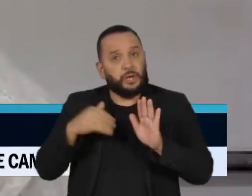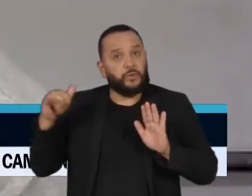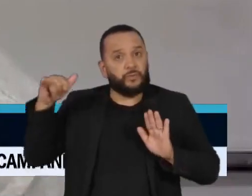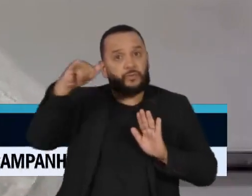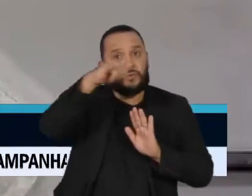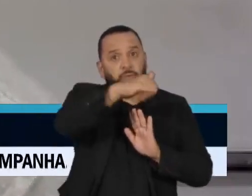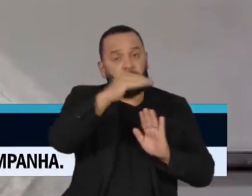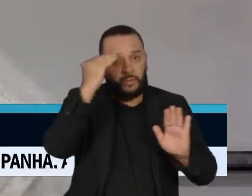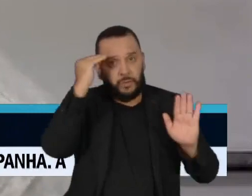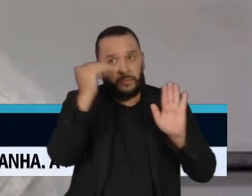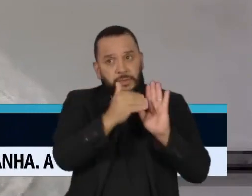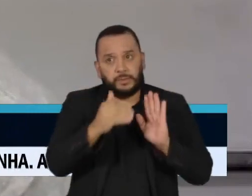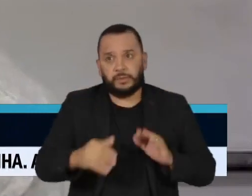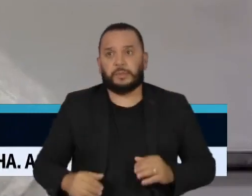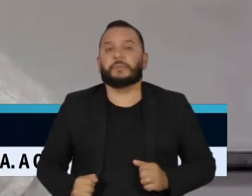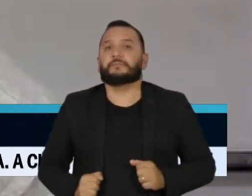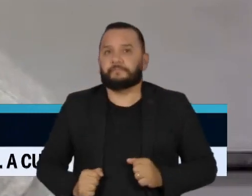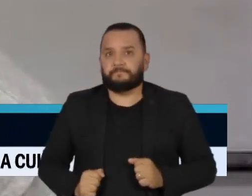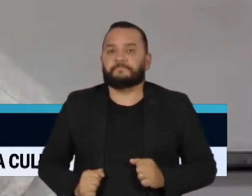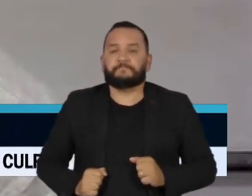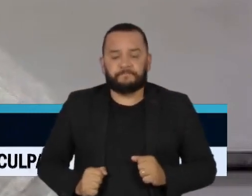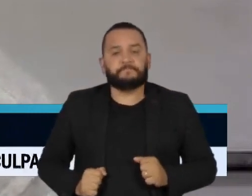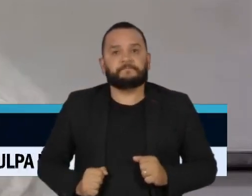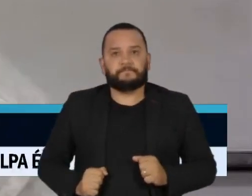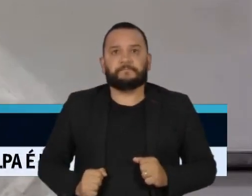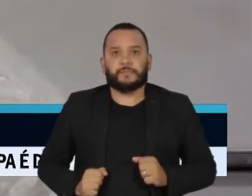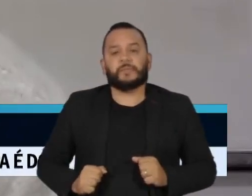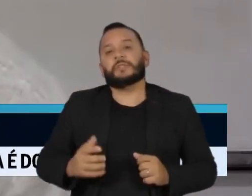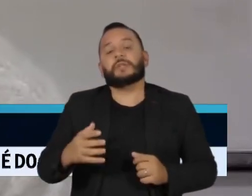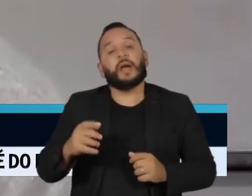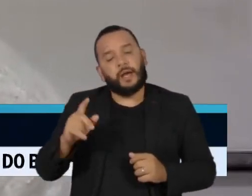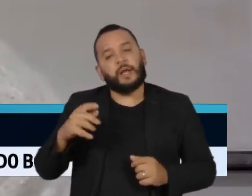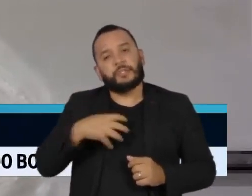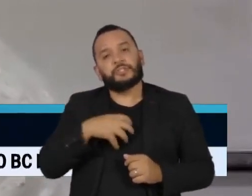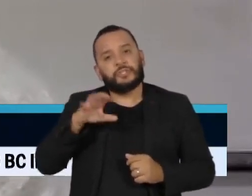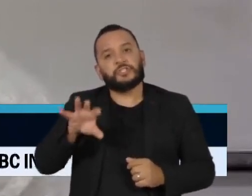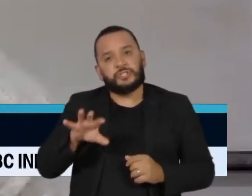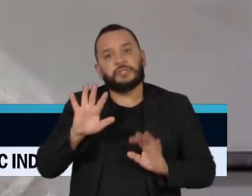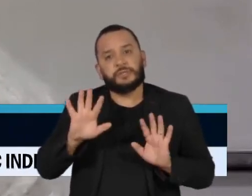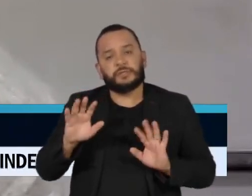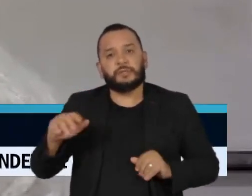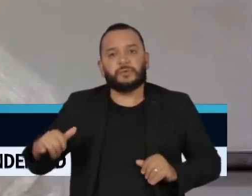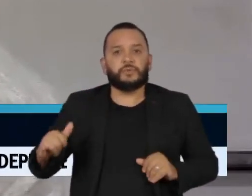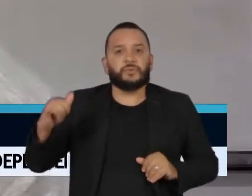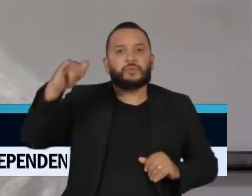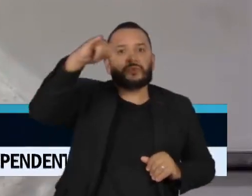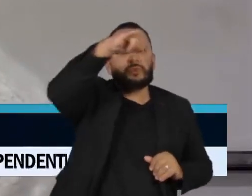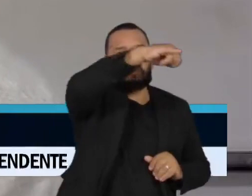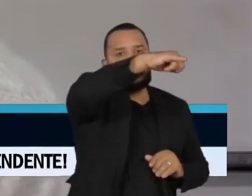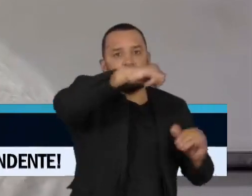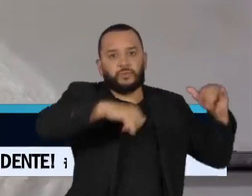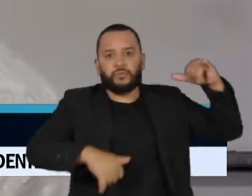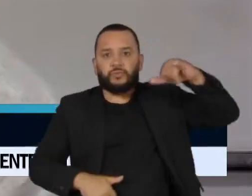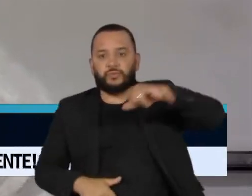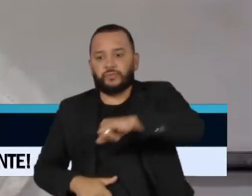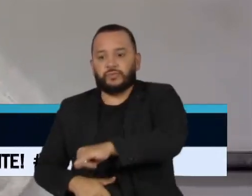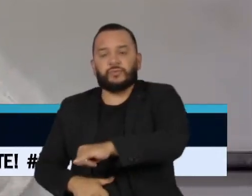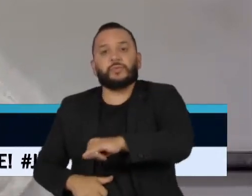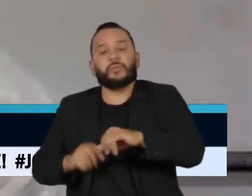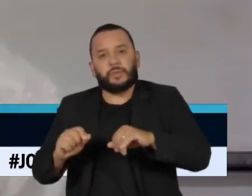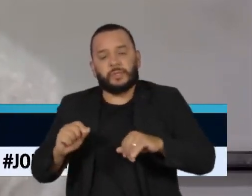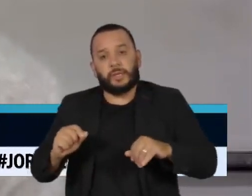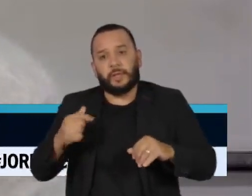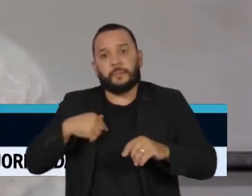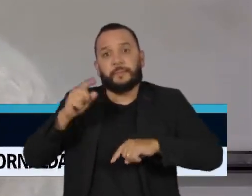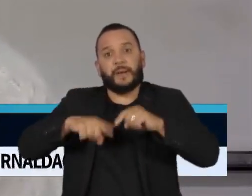É via aérea que se retira e se injeta dentro das terras indígenas tanto os insumos para a